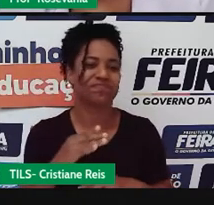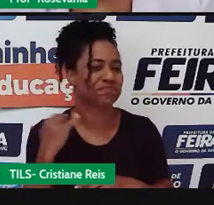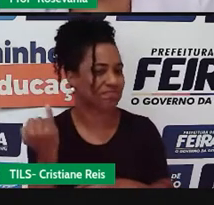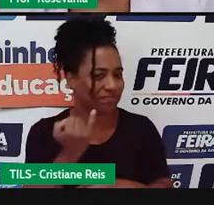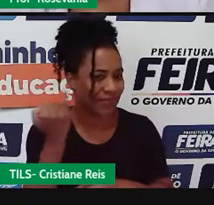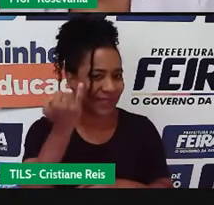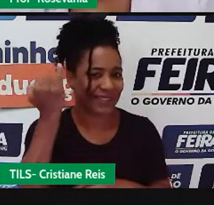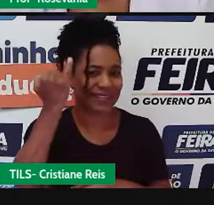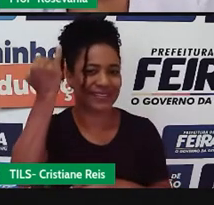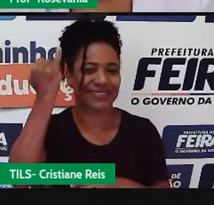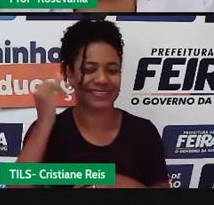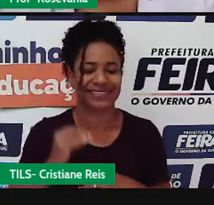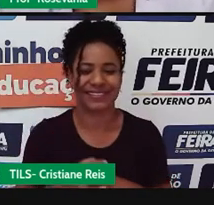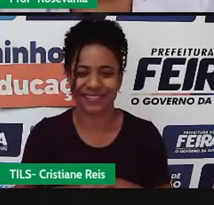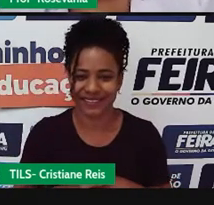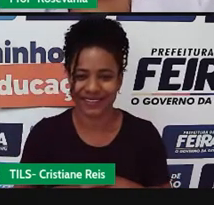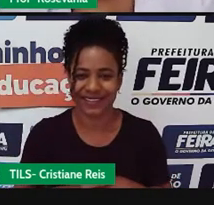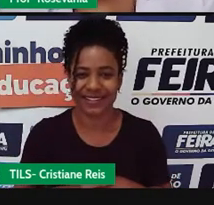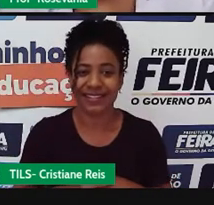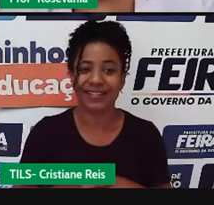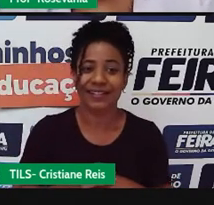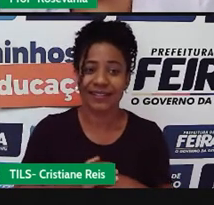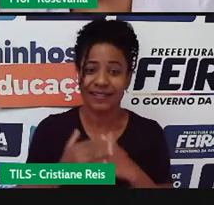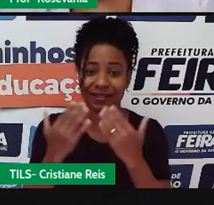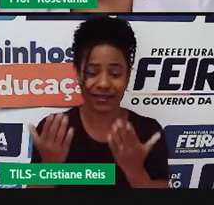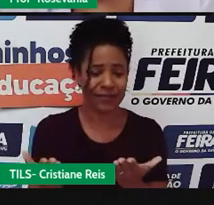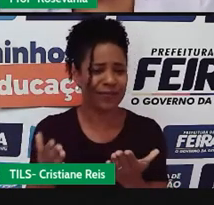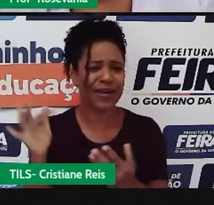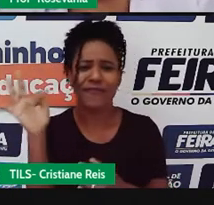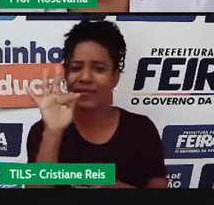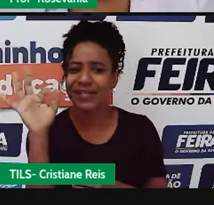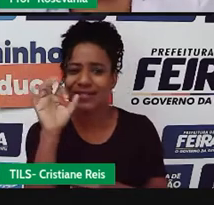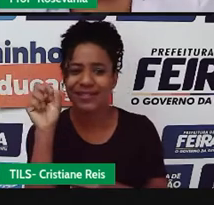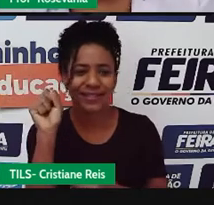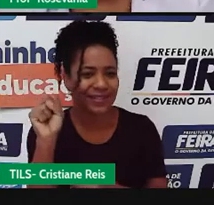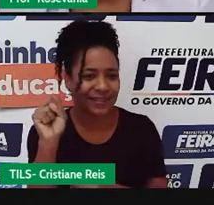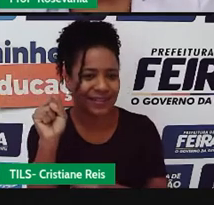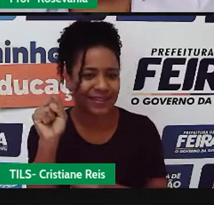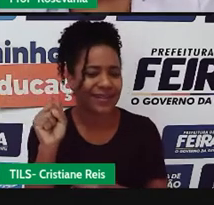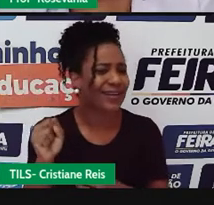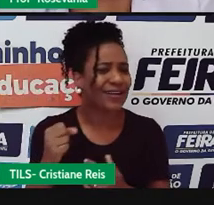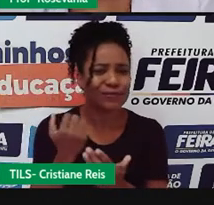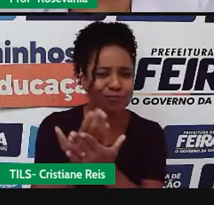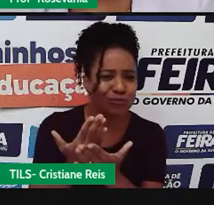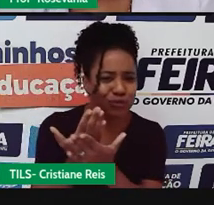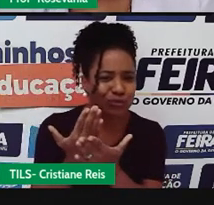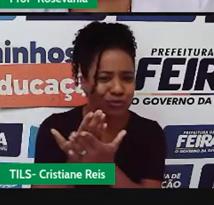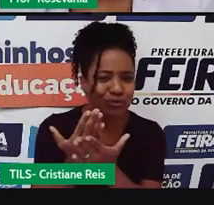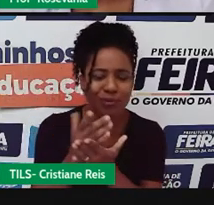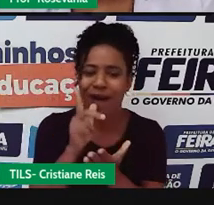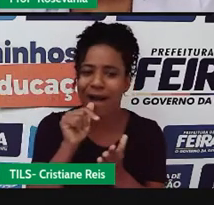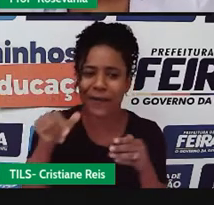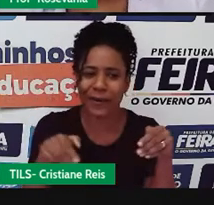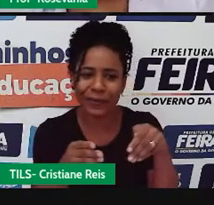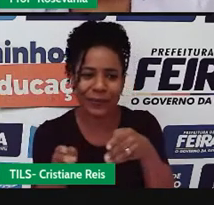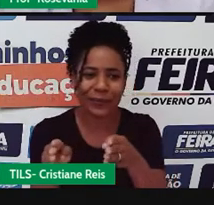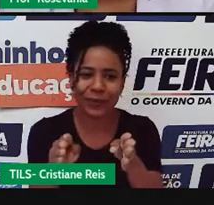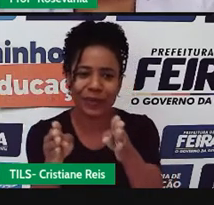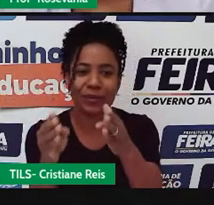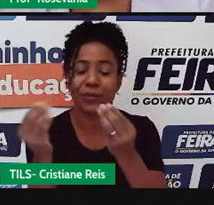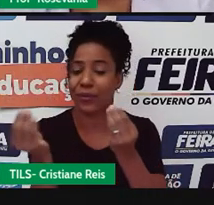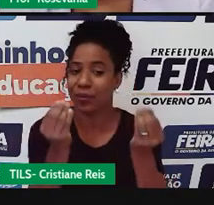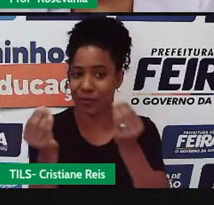Eu quis chamar a atenção, né, da bacia biográfica, né, de Feira de Santana, né, da ideografia de Feira de Santana, que a gente tem, né, como rio